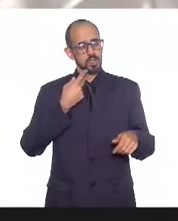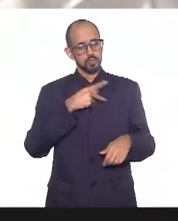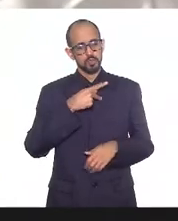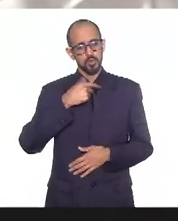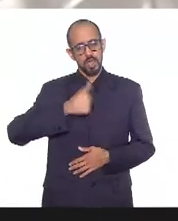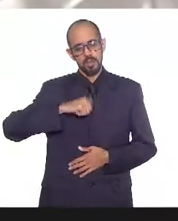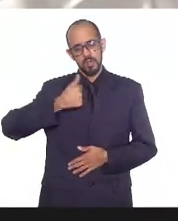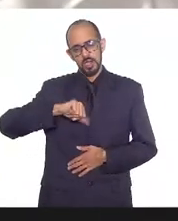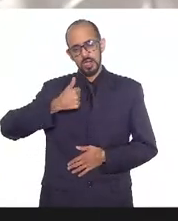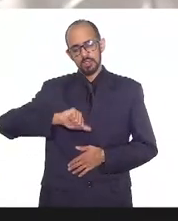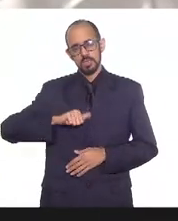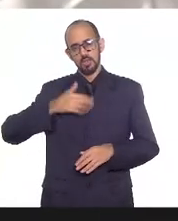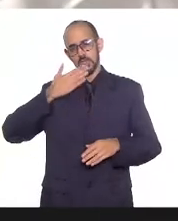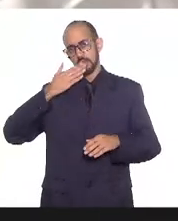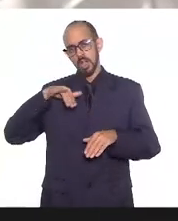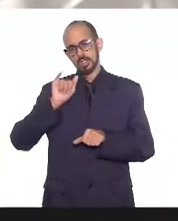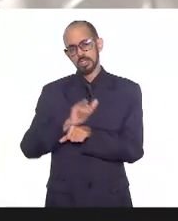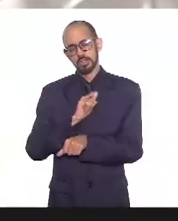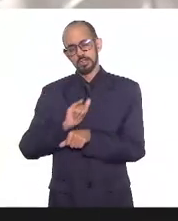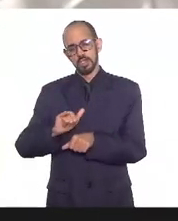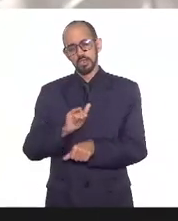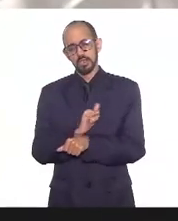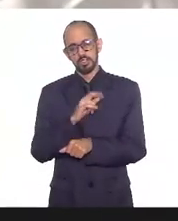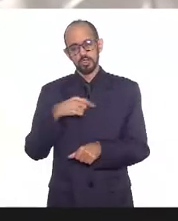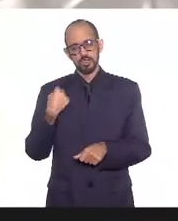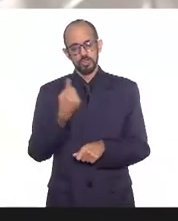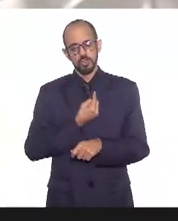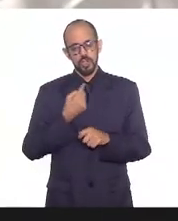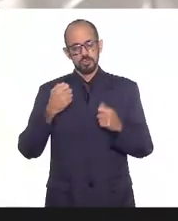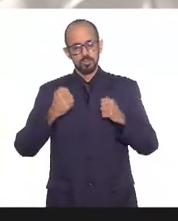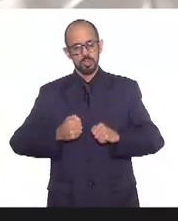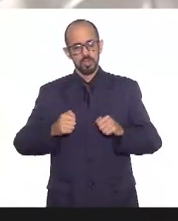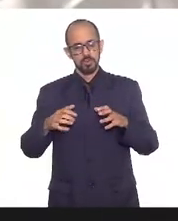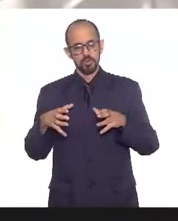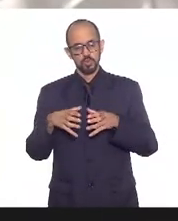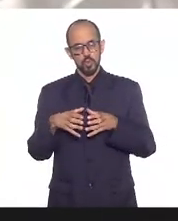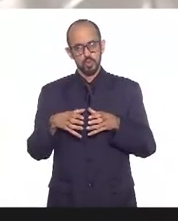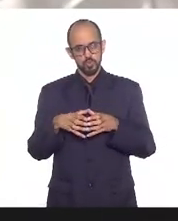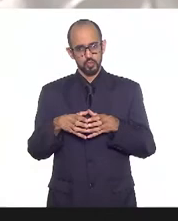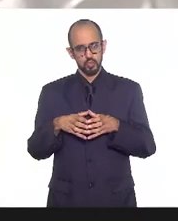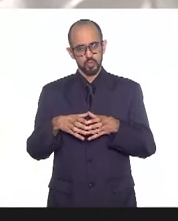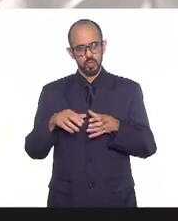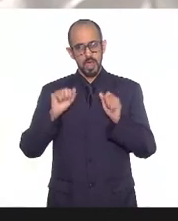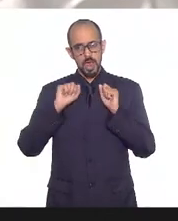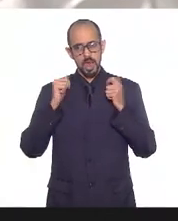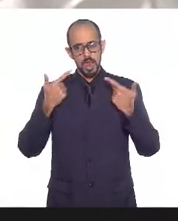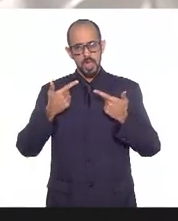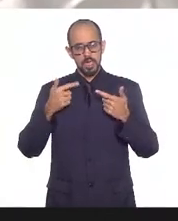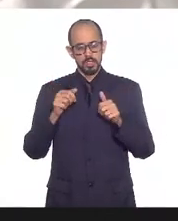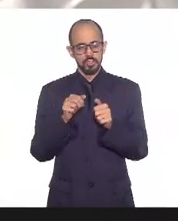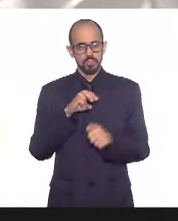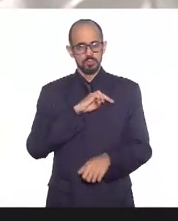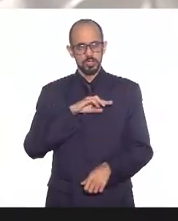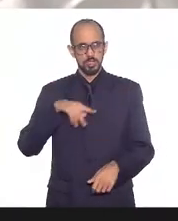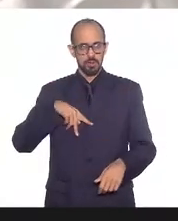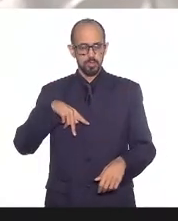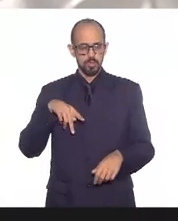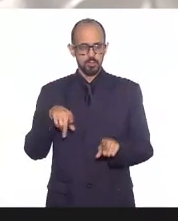quais as medidas que a gente pode tomar em conjunto a Assembleia Legislativa e o Ministério Público do Estado